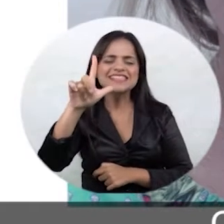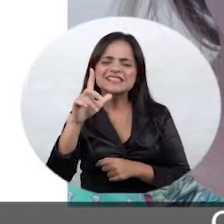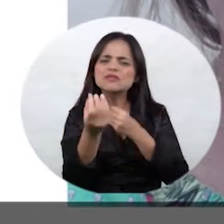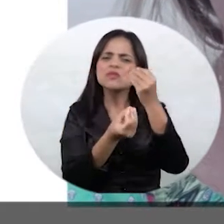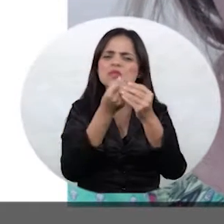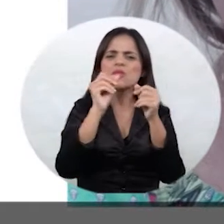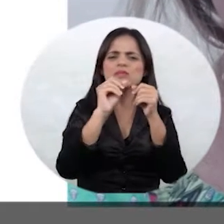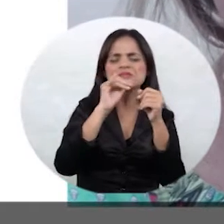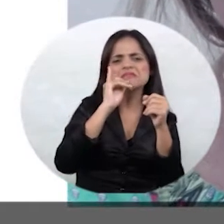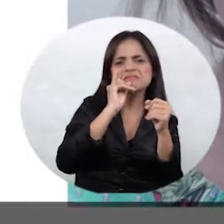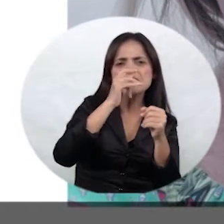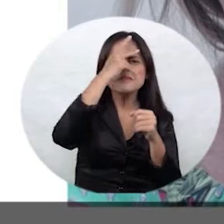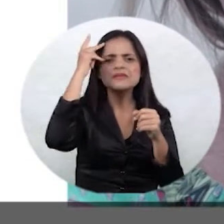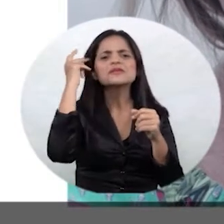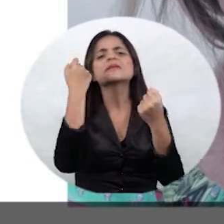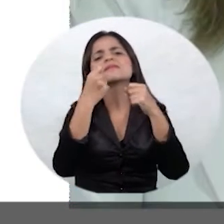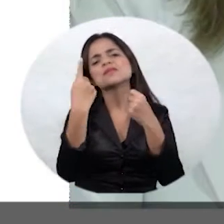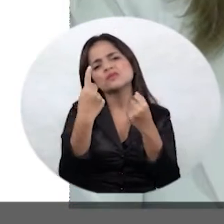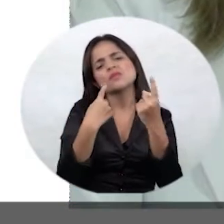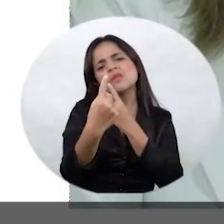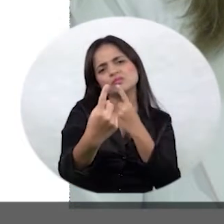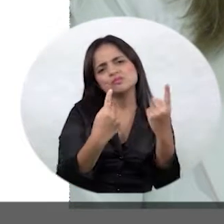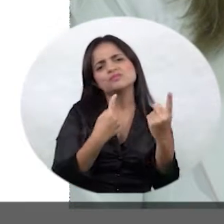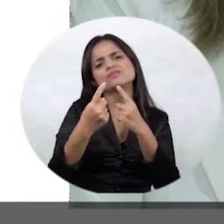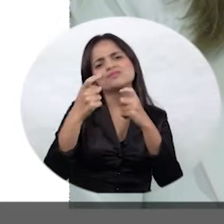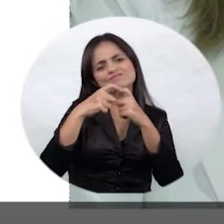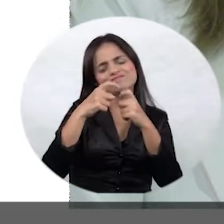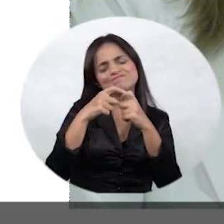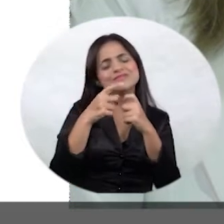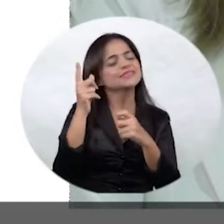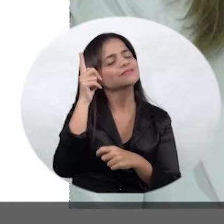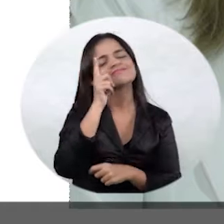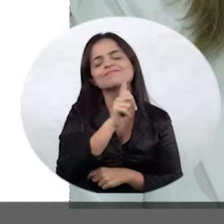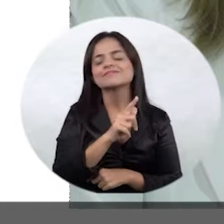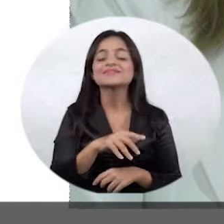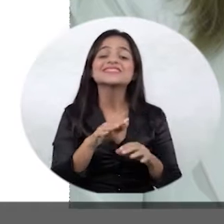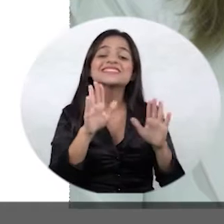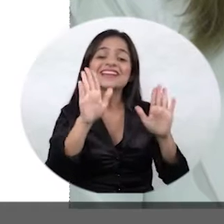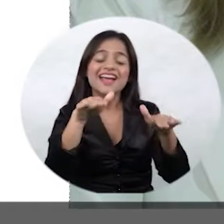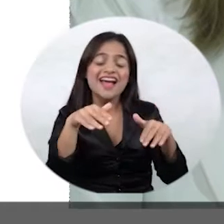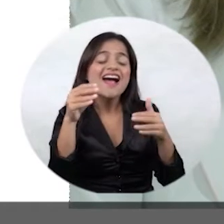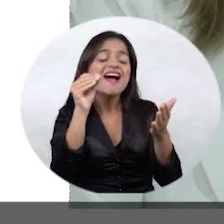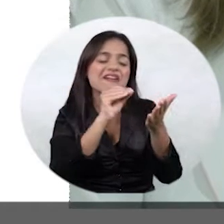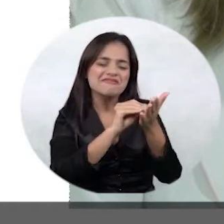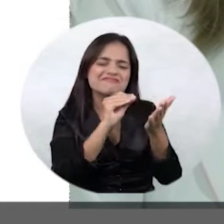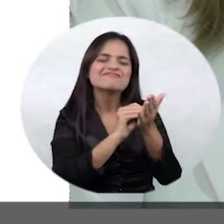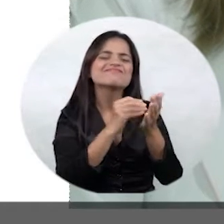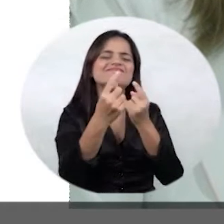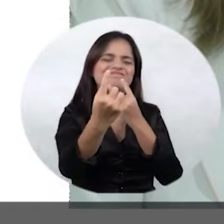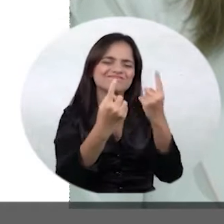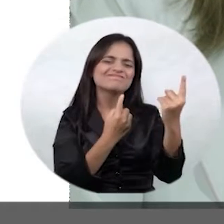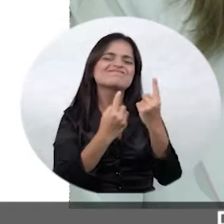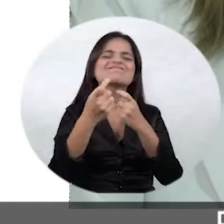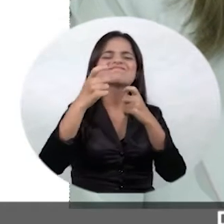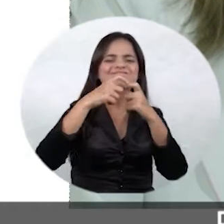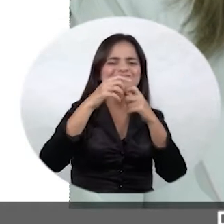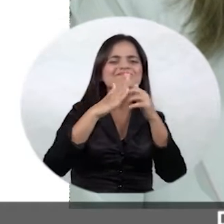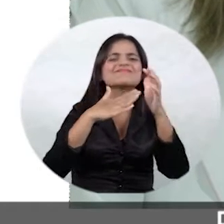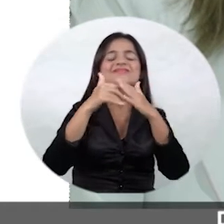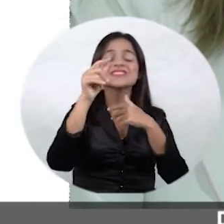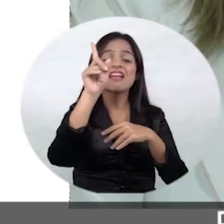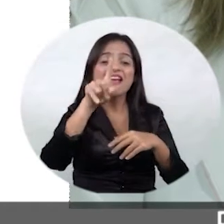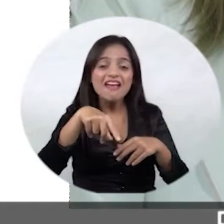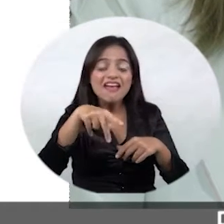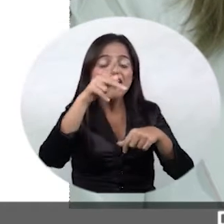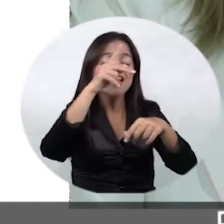quer uma consulta com o neuro e não consegue? A falta de especialistas na rede pública é uma dura realidade no Brasil. Por isso,